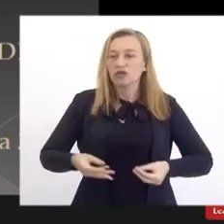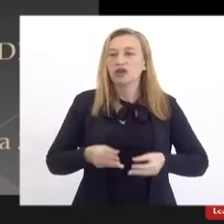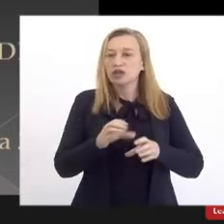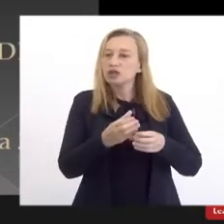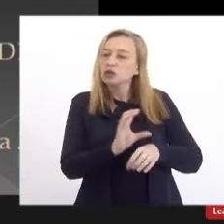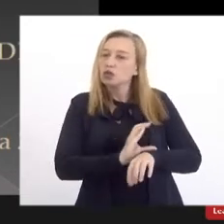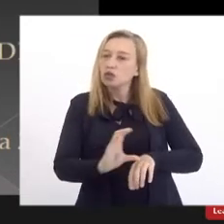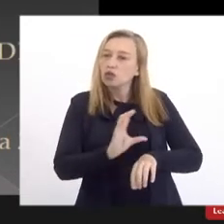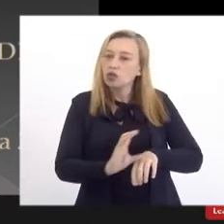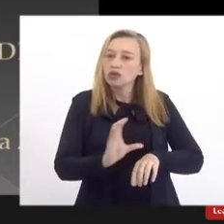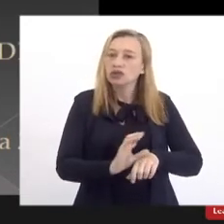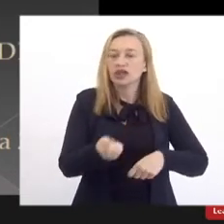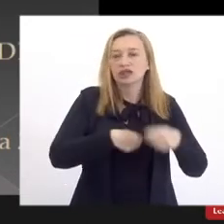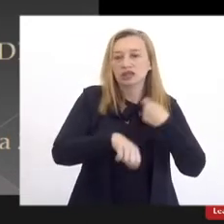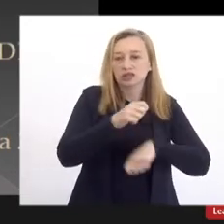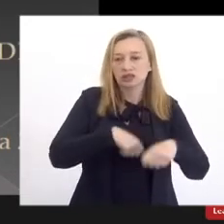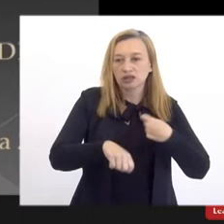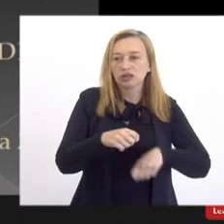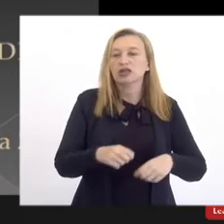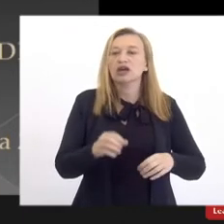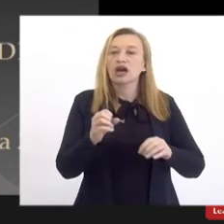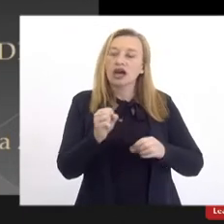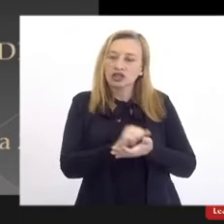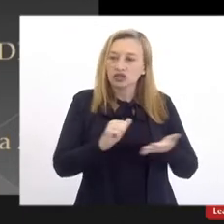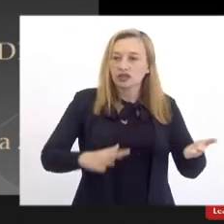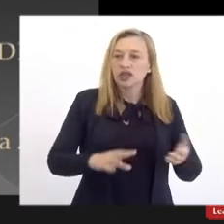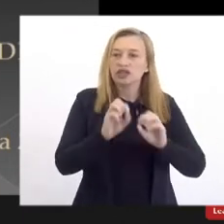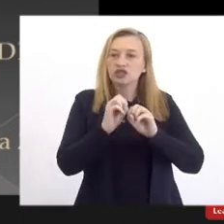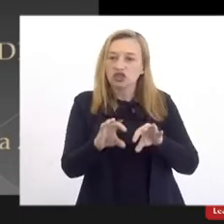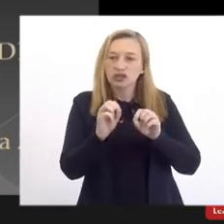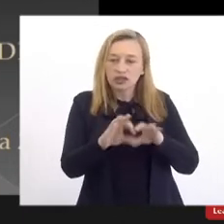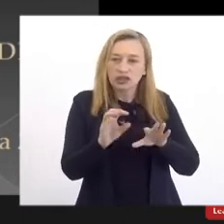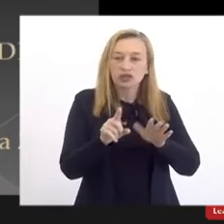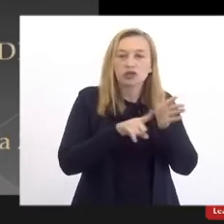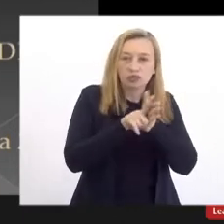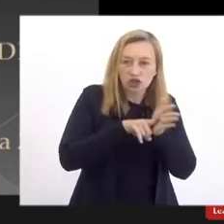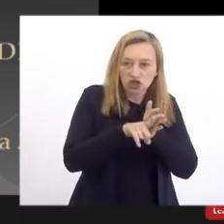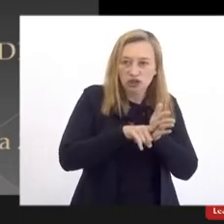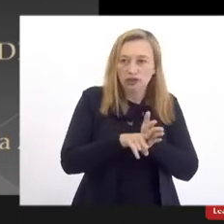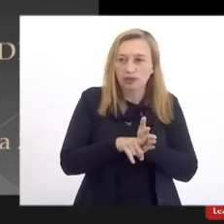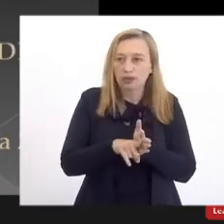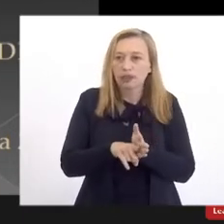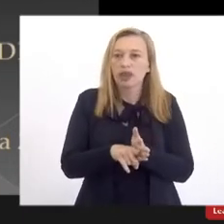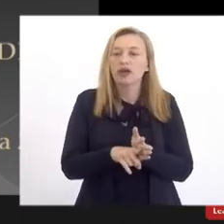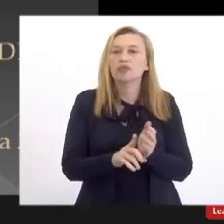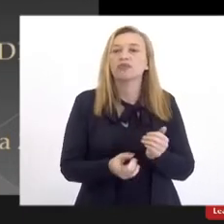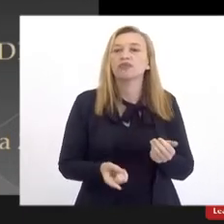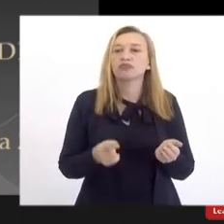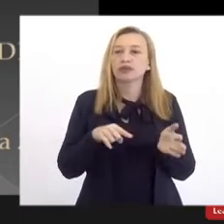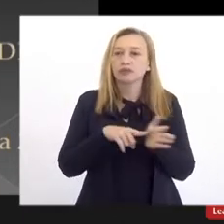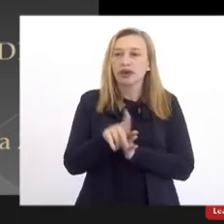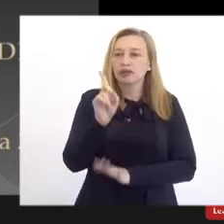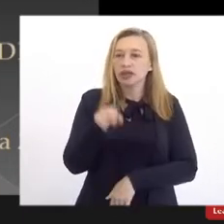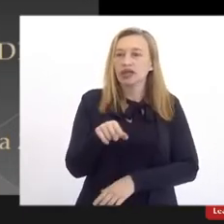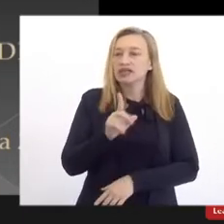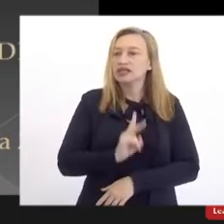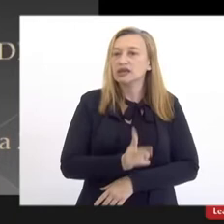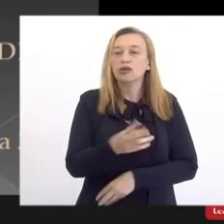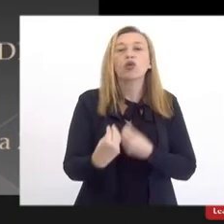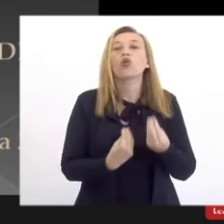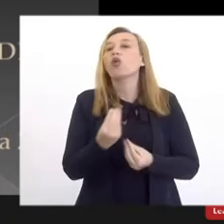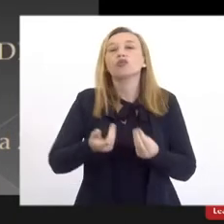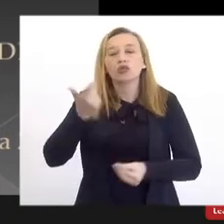administração, além das atividades de ensino e de pesquisa. A pergunta é sempre como que a gente